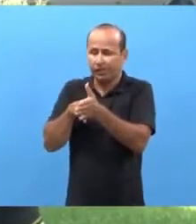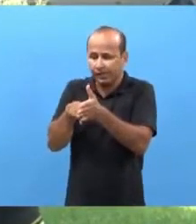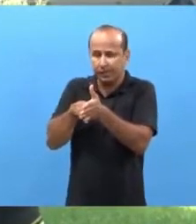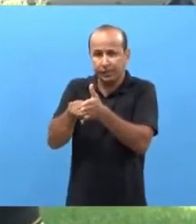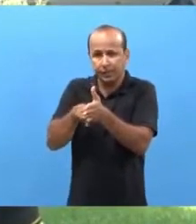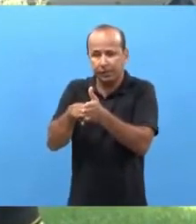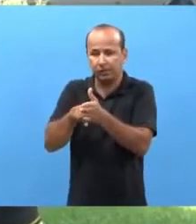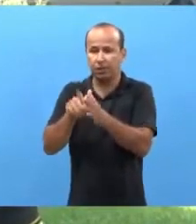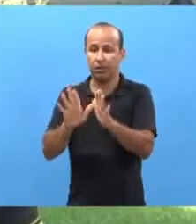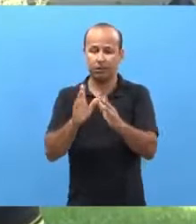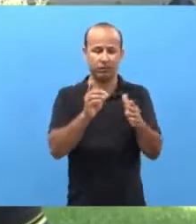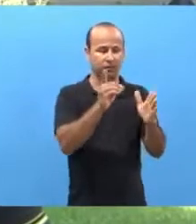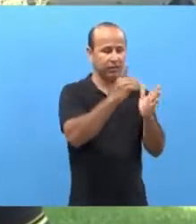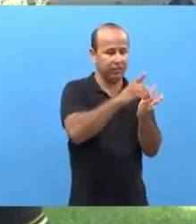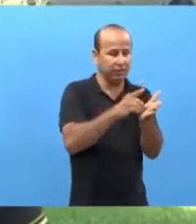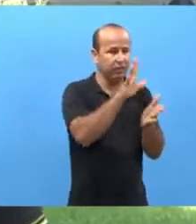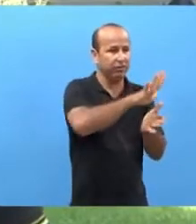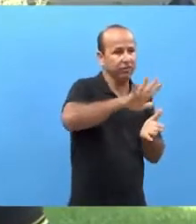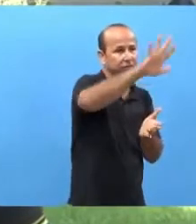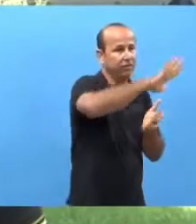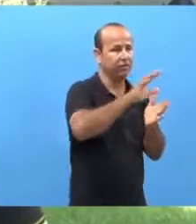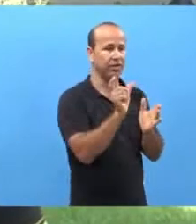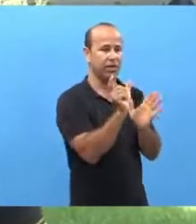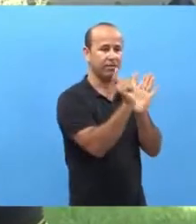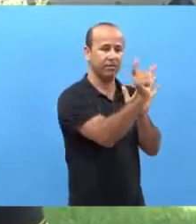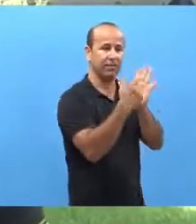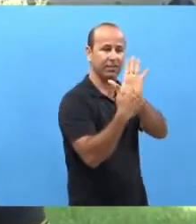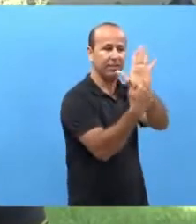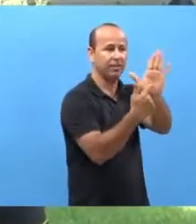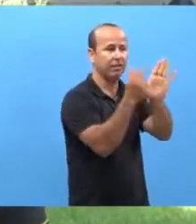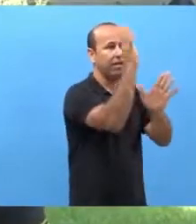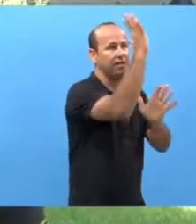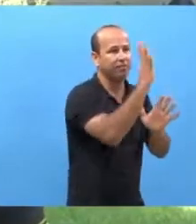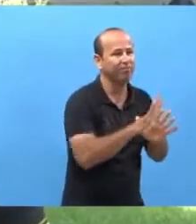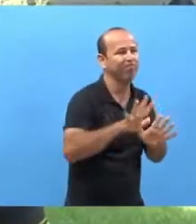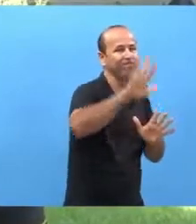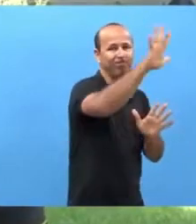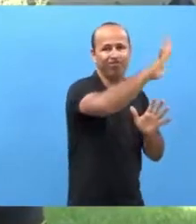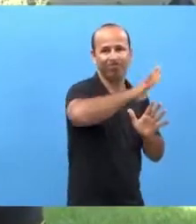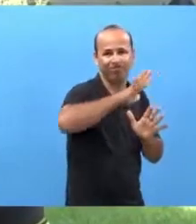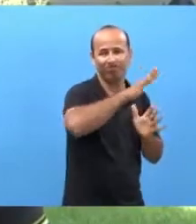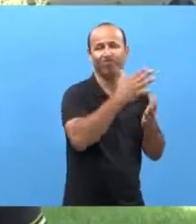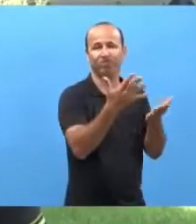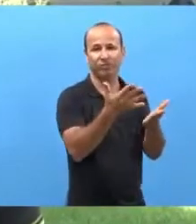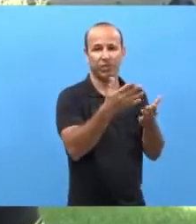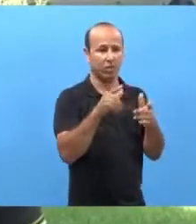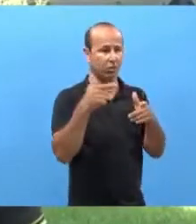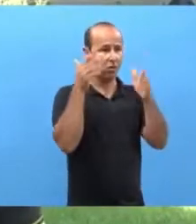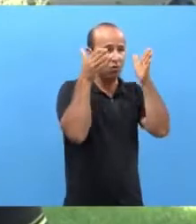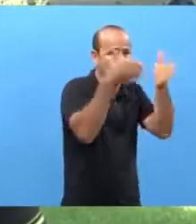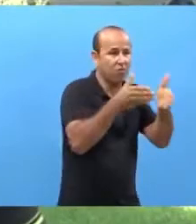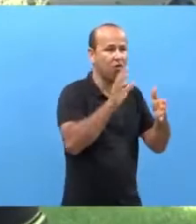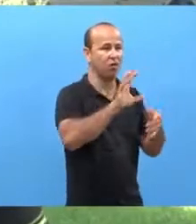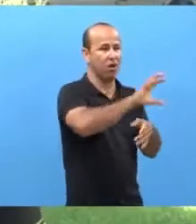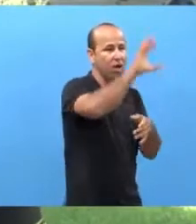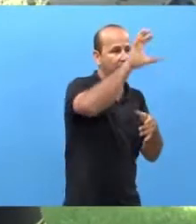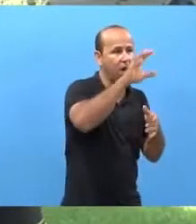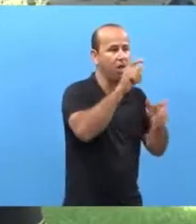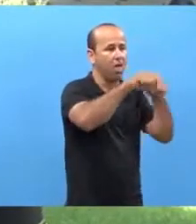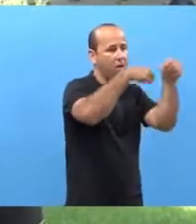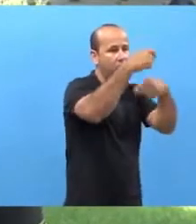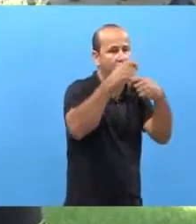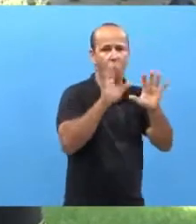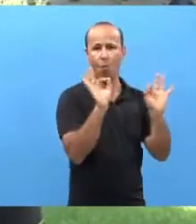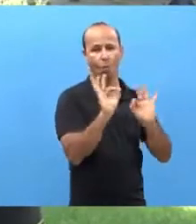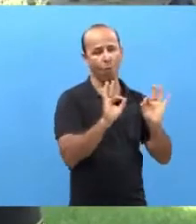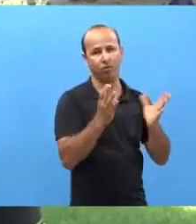Universidade Federal de Sergipe, porque os dicionários, de um modo geral, apresentam categorias mais amplas, nacionais, e não